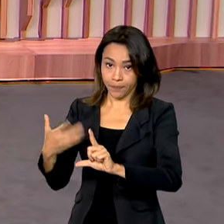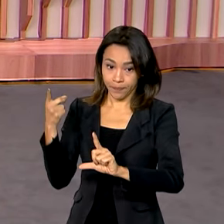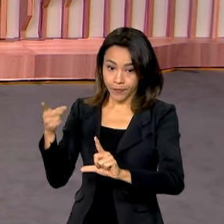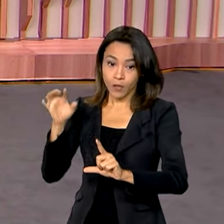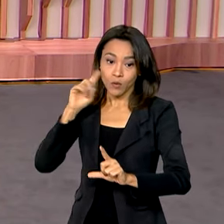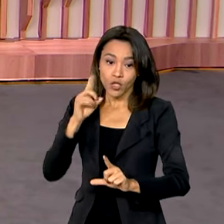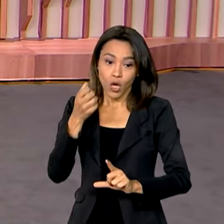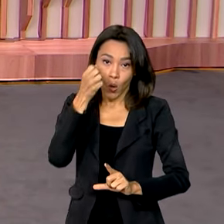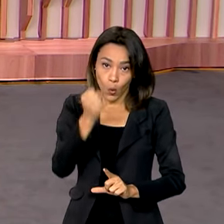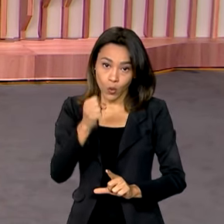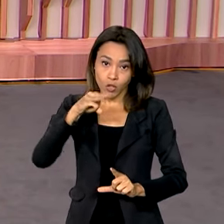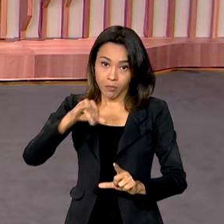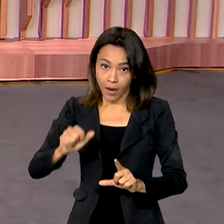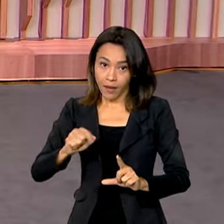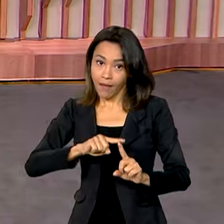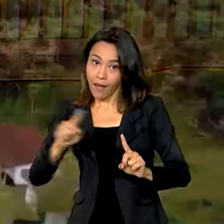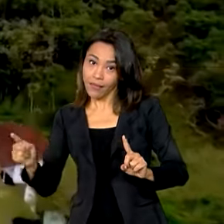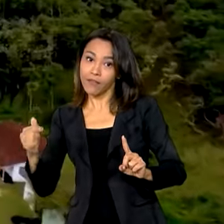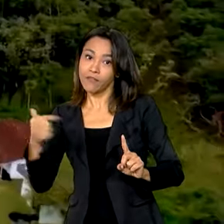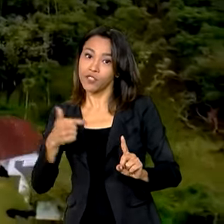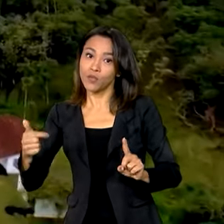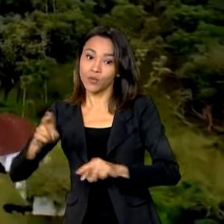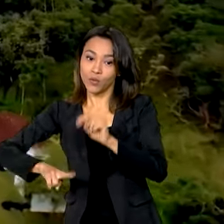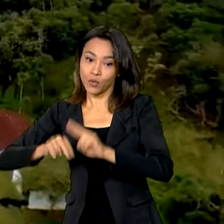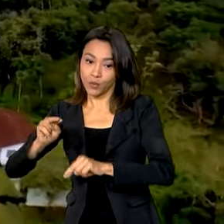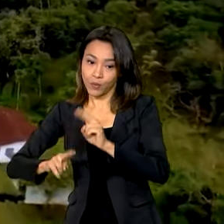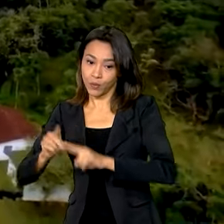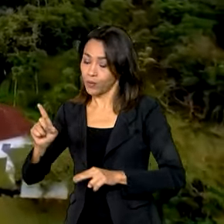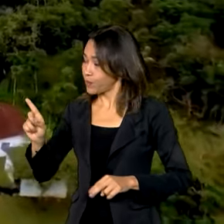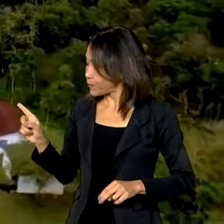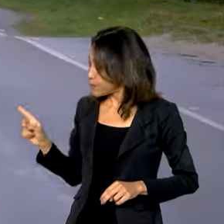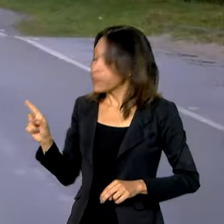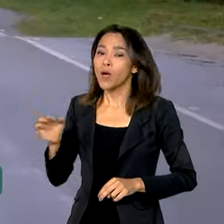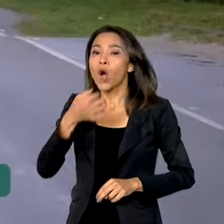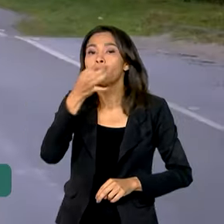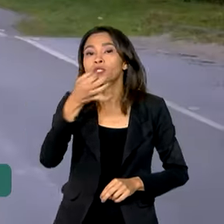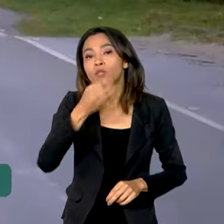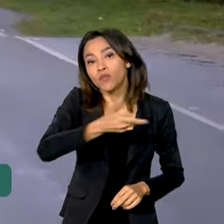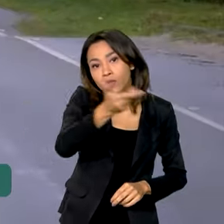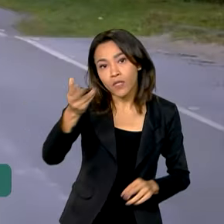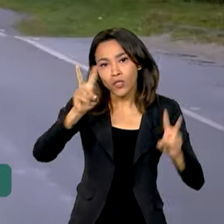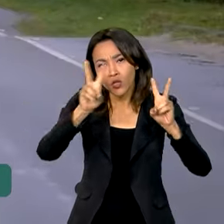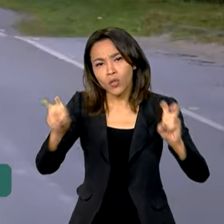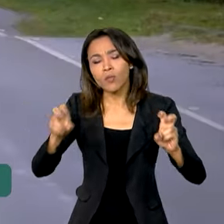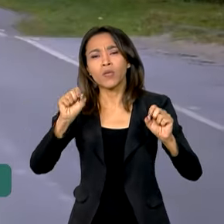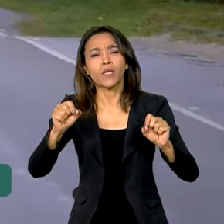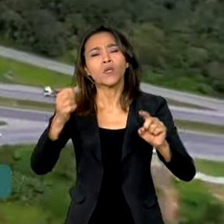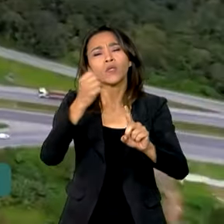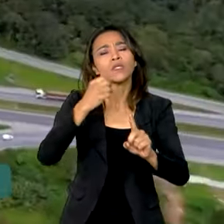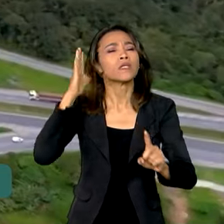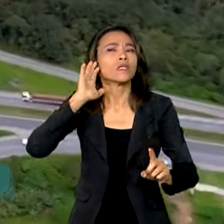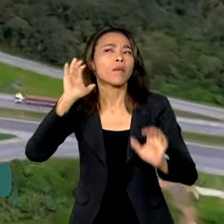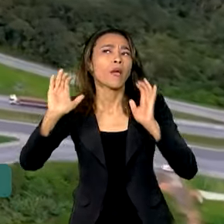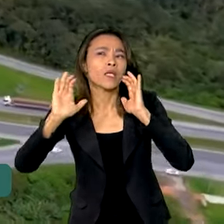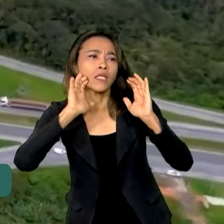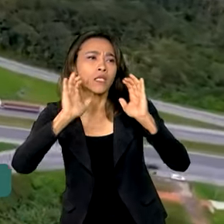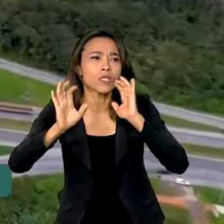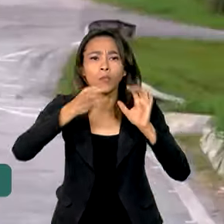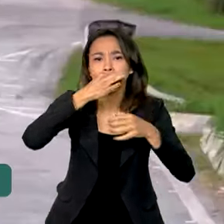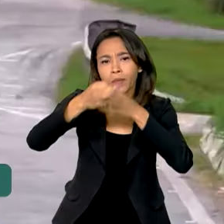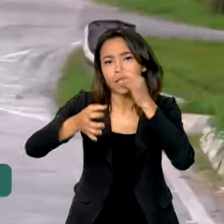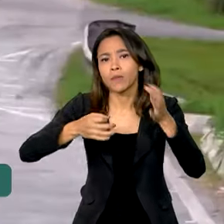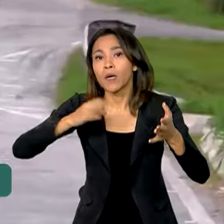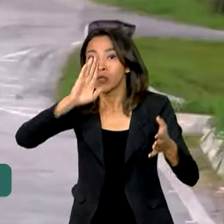8 de maio a 22 de junho. A intenção é aumentar o envolvimento social e ouvir os brasileiros sobre as